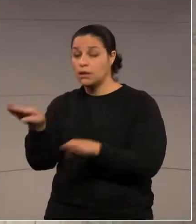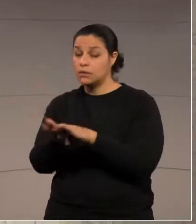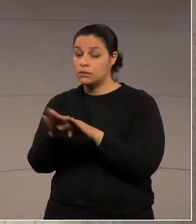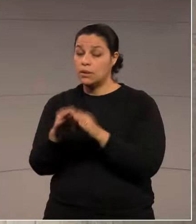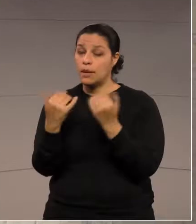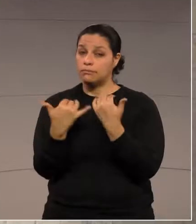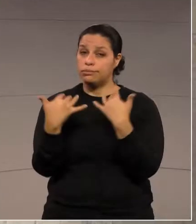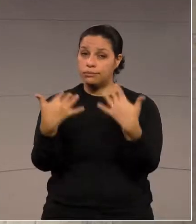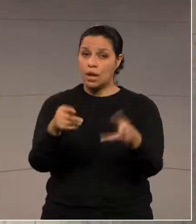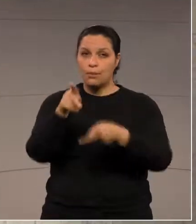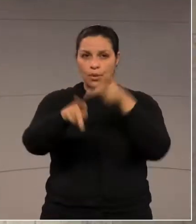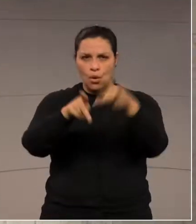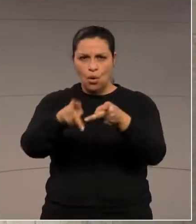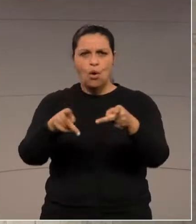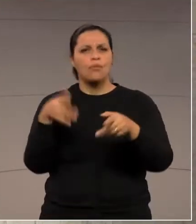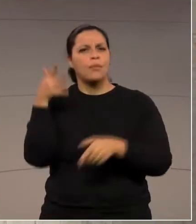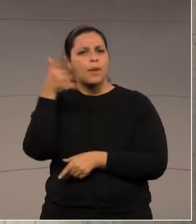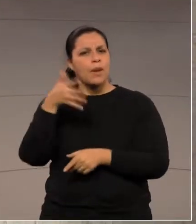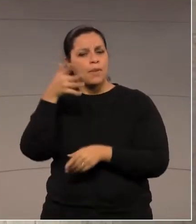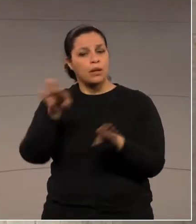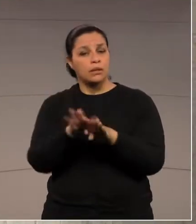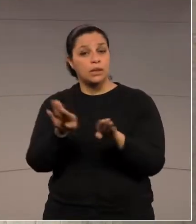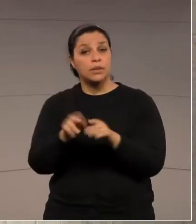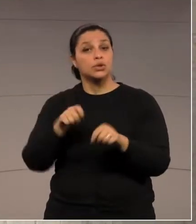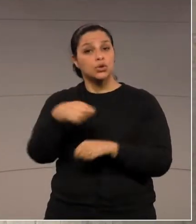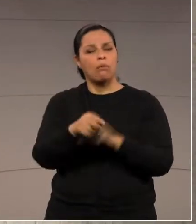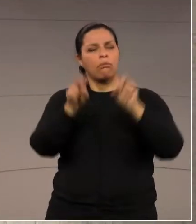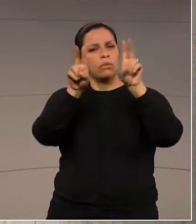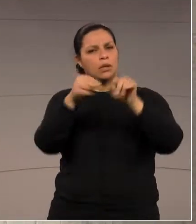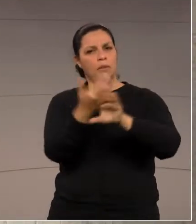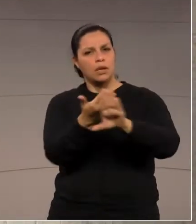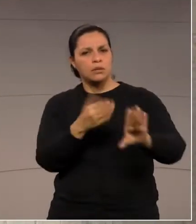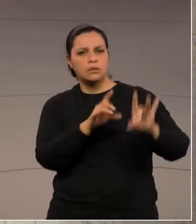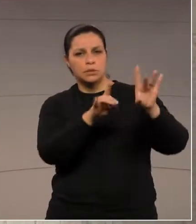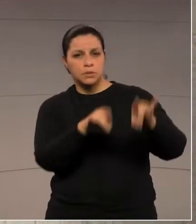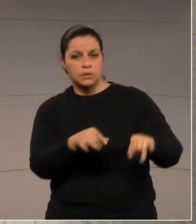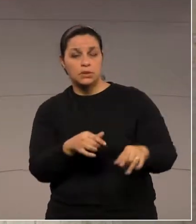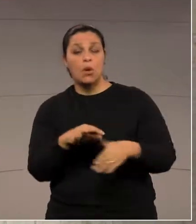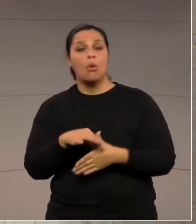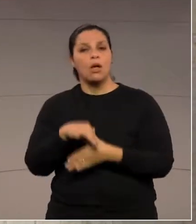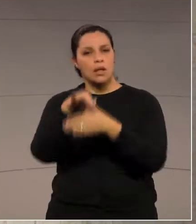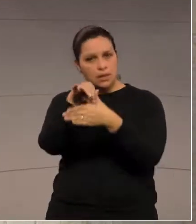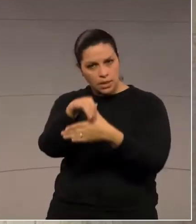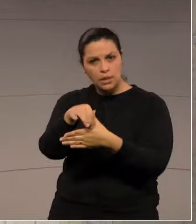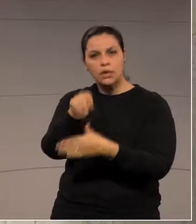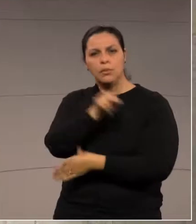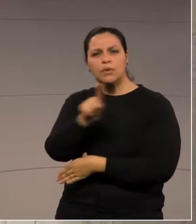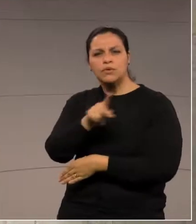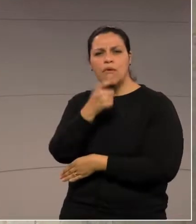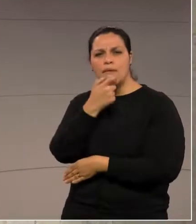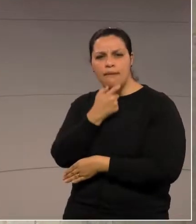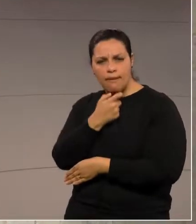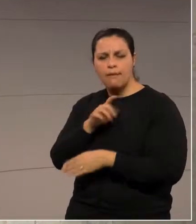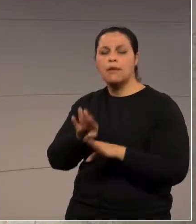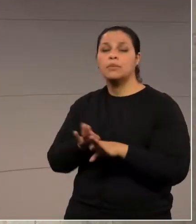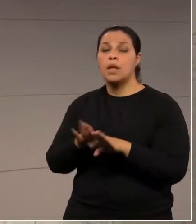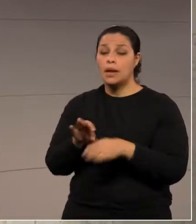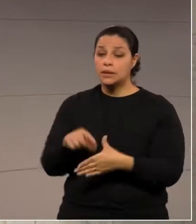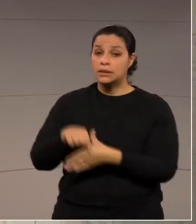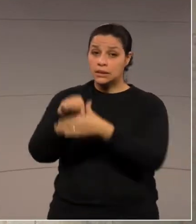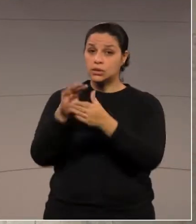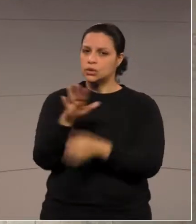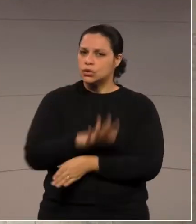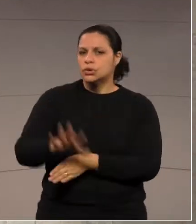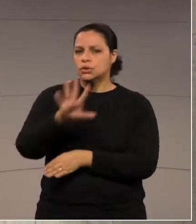abordou essa questão da licença-prêmio, conduzida pelo nosso professor Lemos, como presidente.